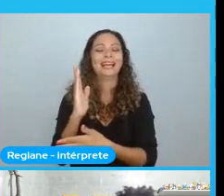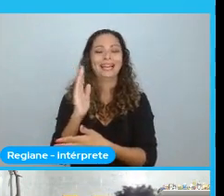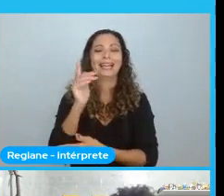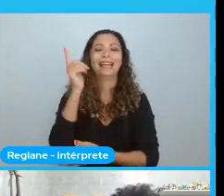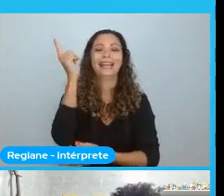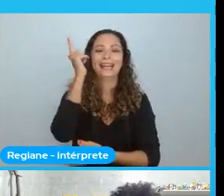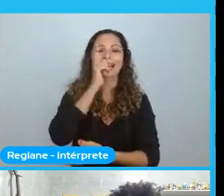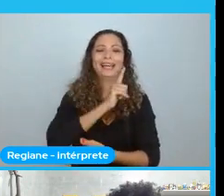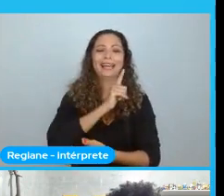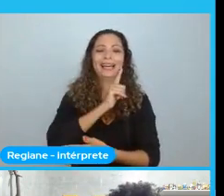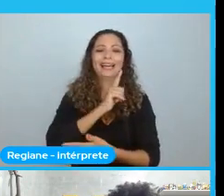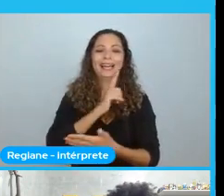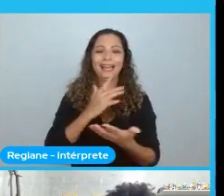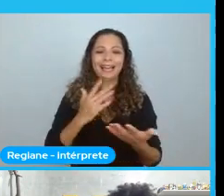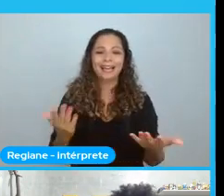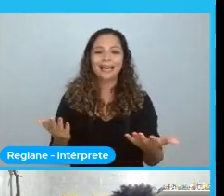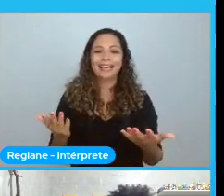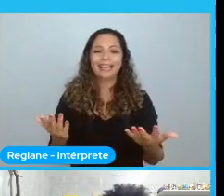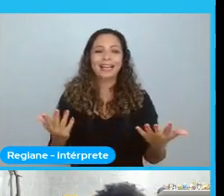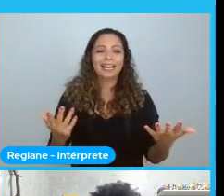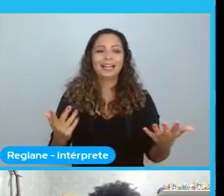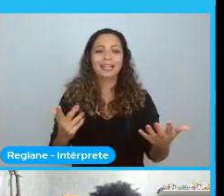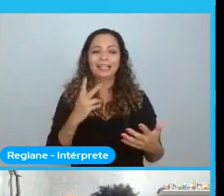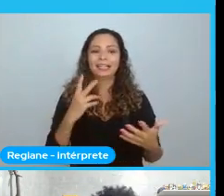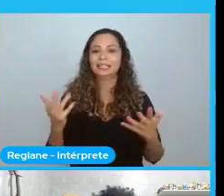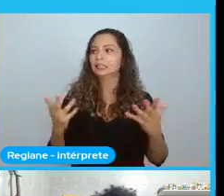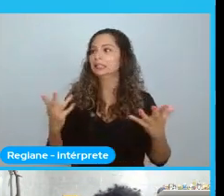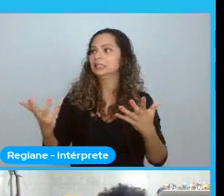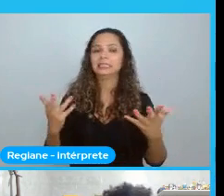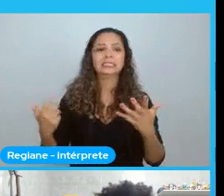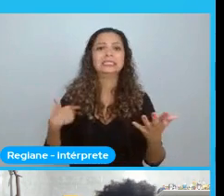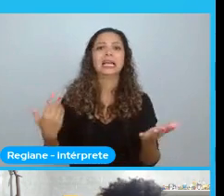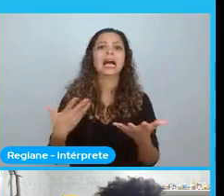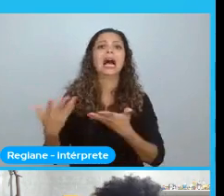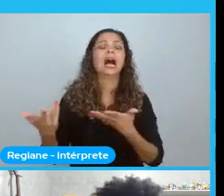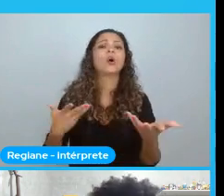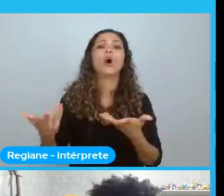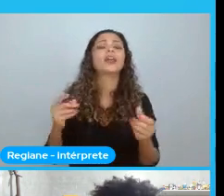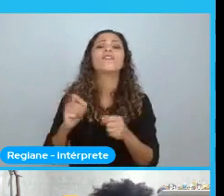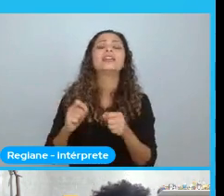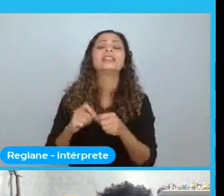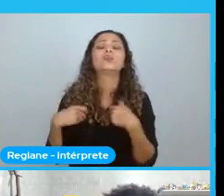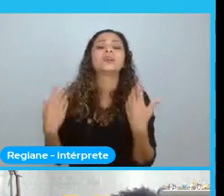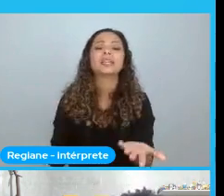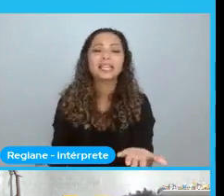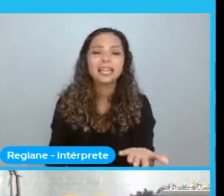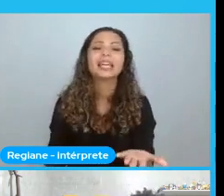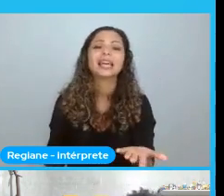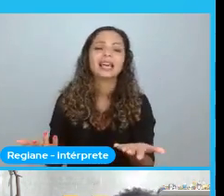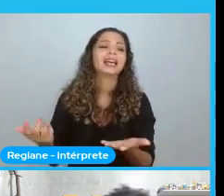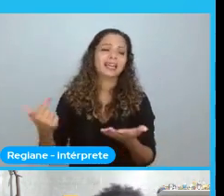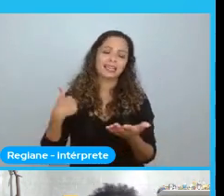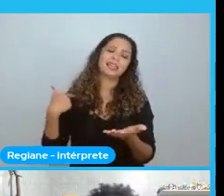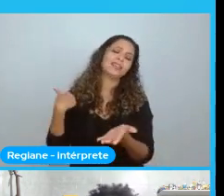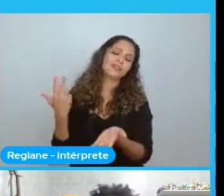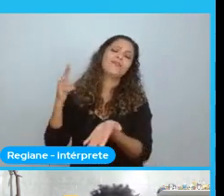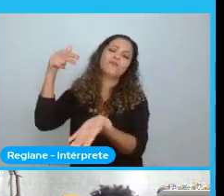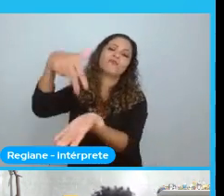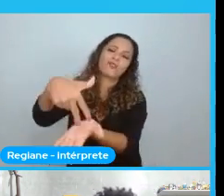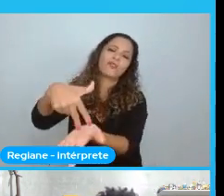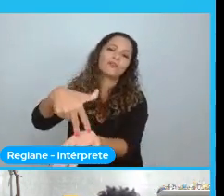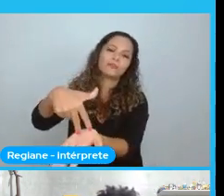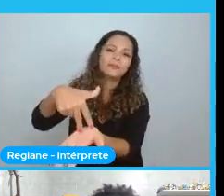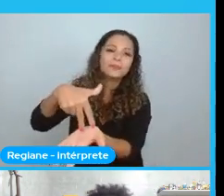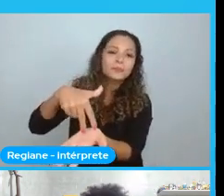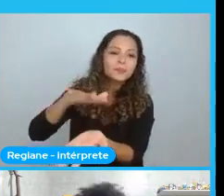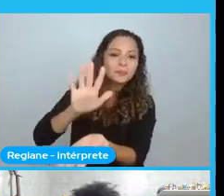igual o povo que trabalha na C&A oferecendo cartão. E agora, eu falo o Aí, eu fiz. Eu vou. E lá, eu descubro. E aí, as